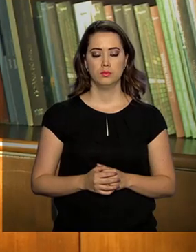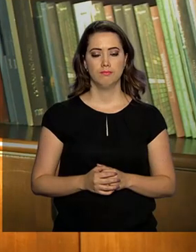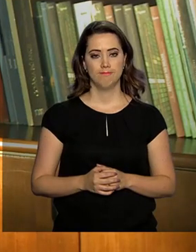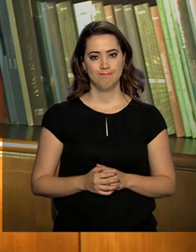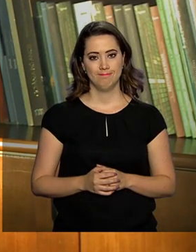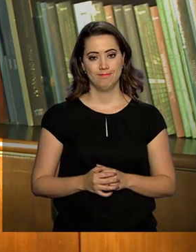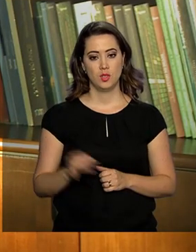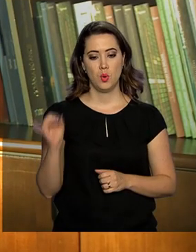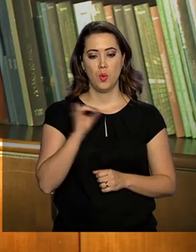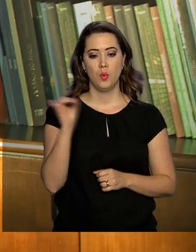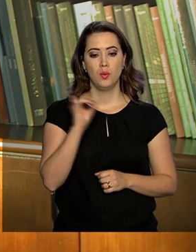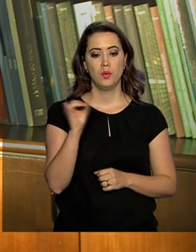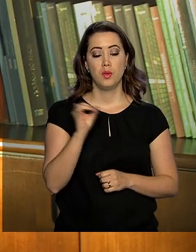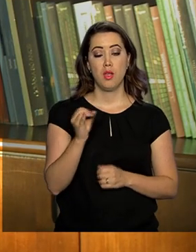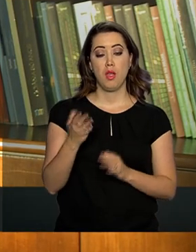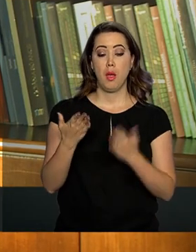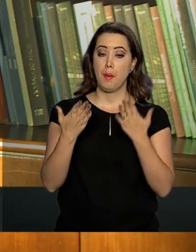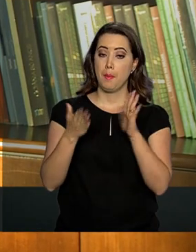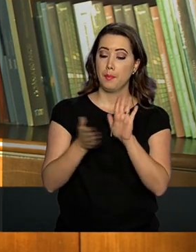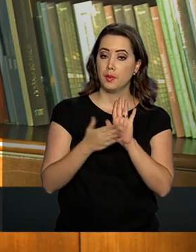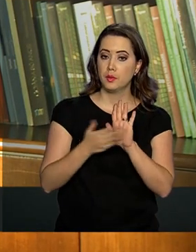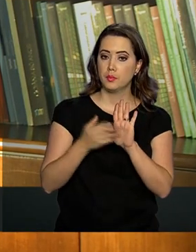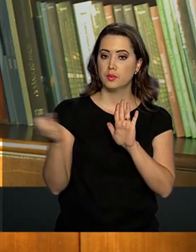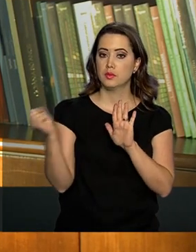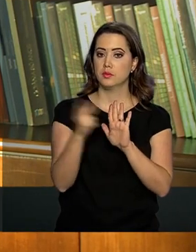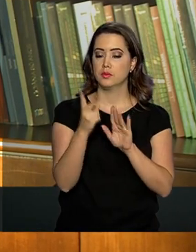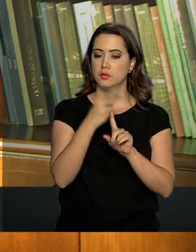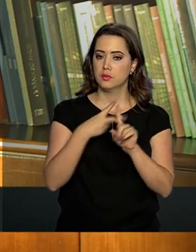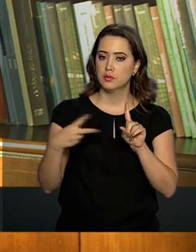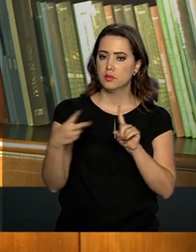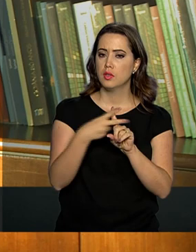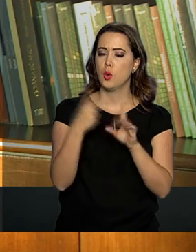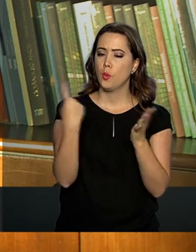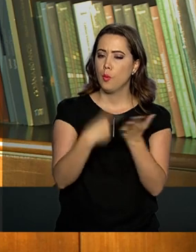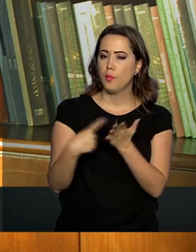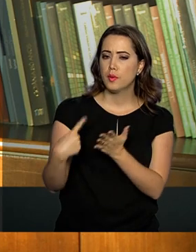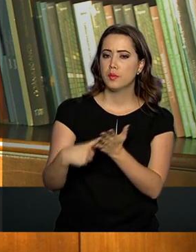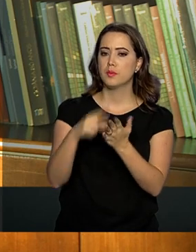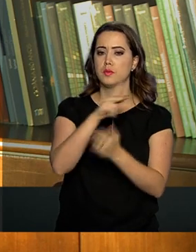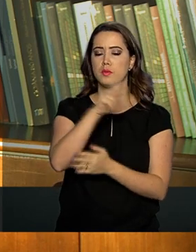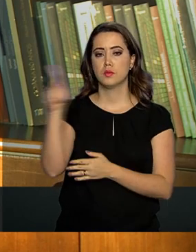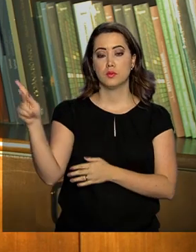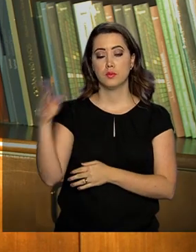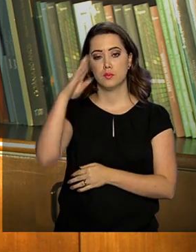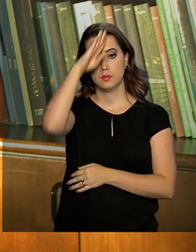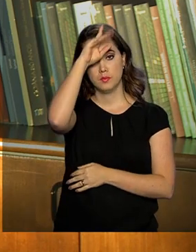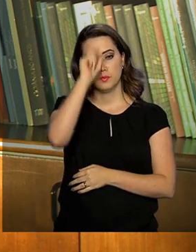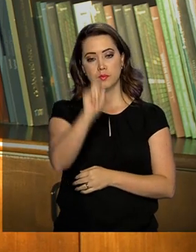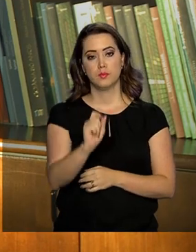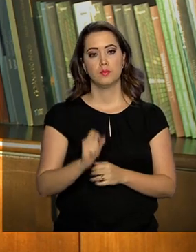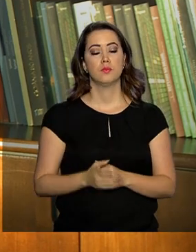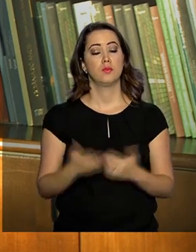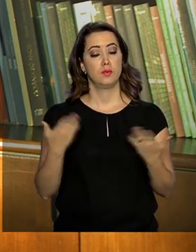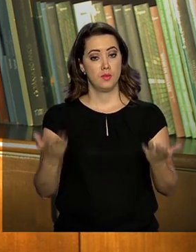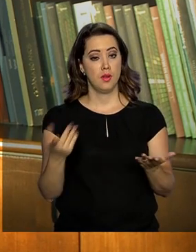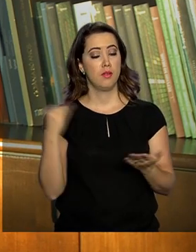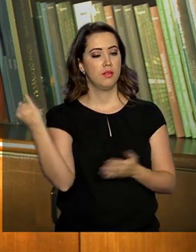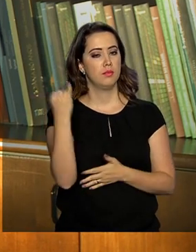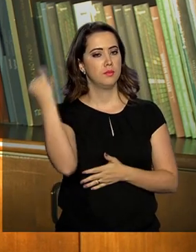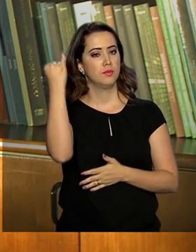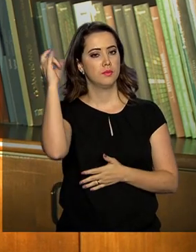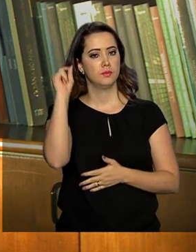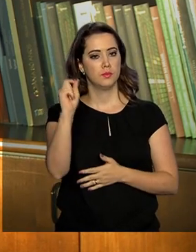Olá, a proposta da nova Previdência Social é a agenda prioritária do governo do presidente Jair Bolsonaro. Ela é